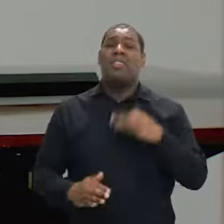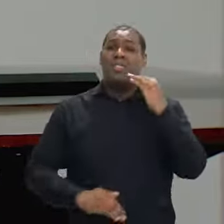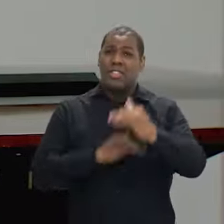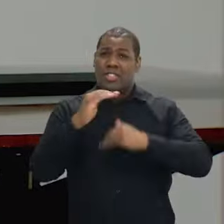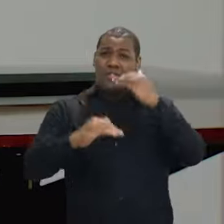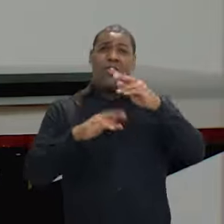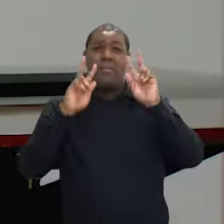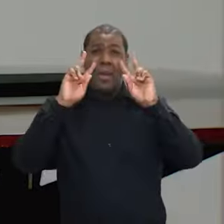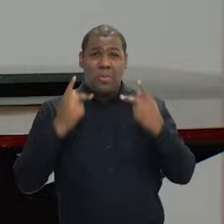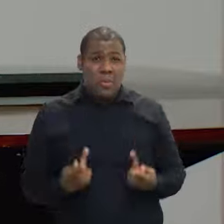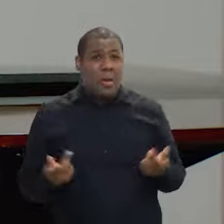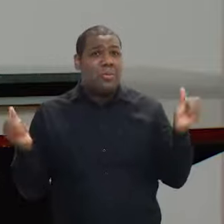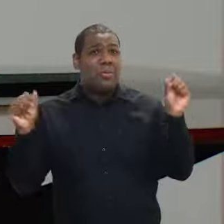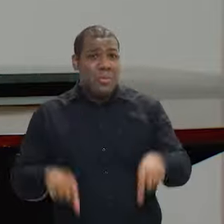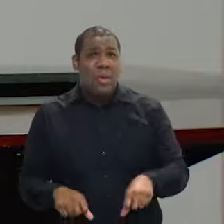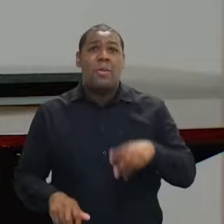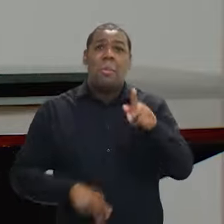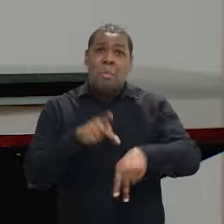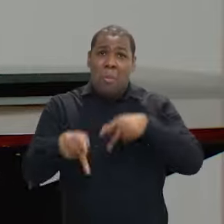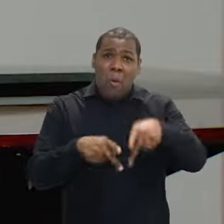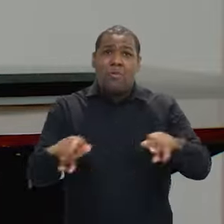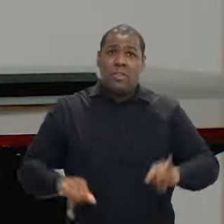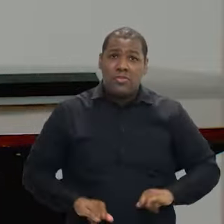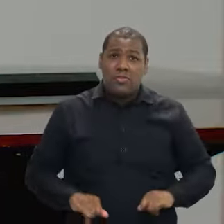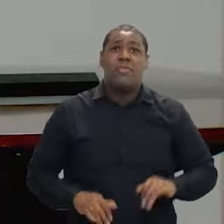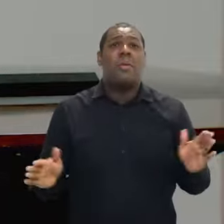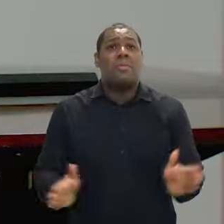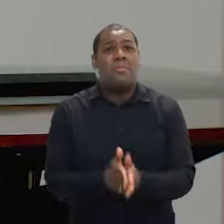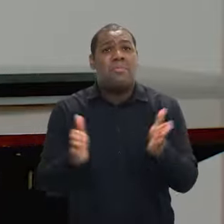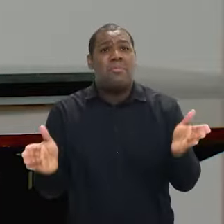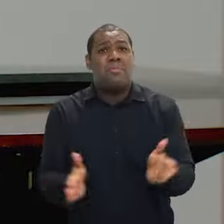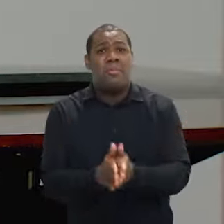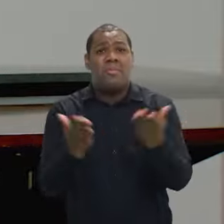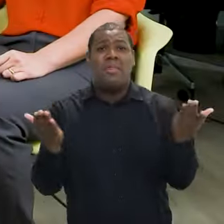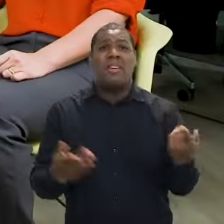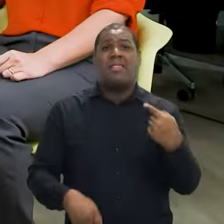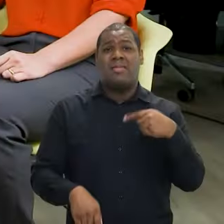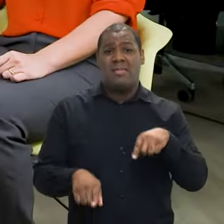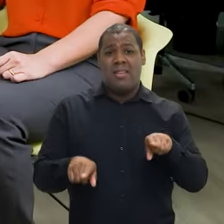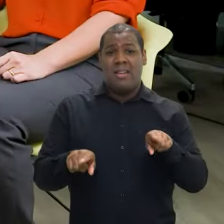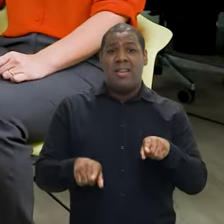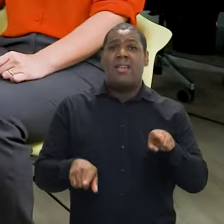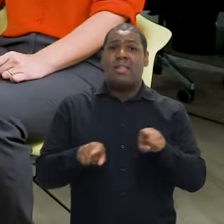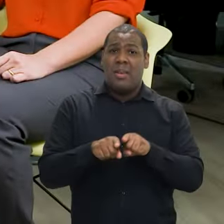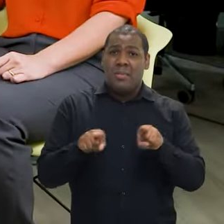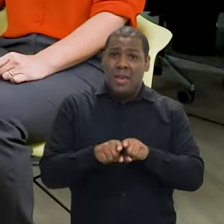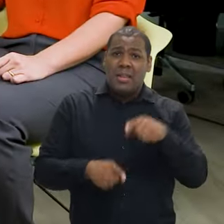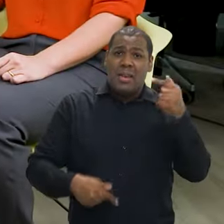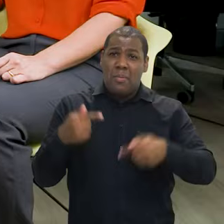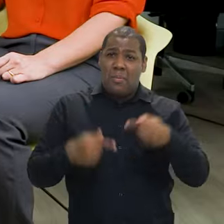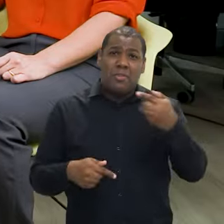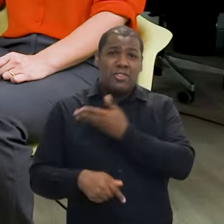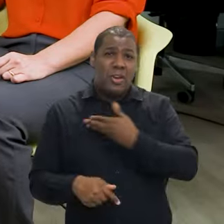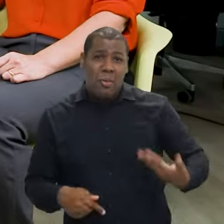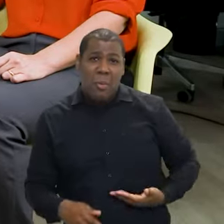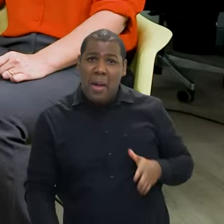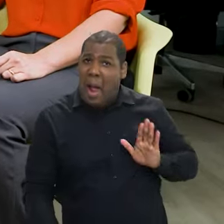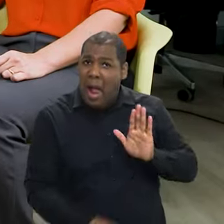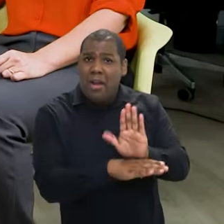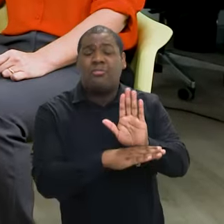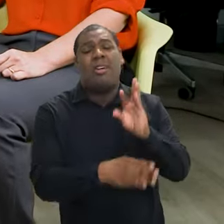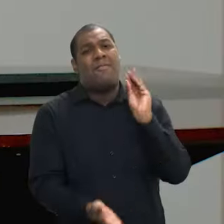de desenvolvimento humano, com muita pobreza, com muita precariedade, com uma falta muito grande de políticas públicas,